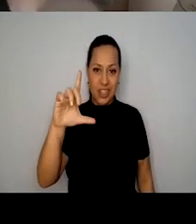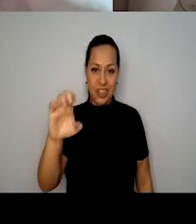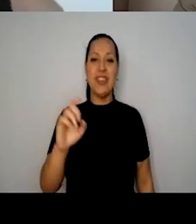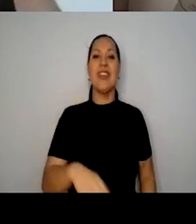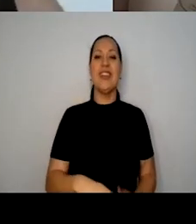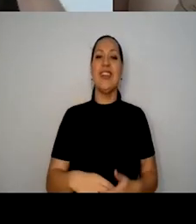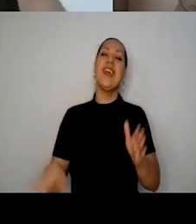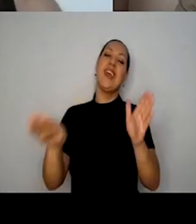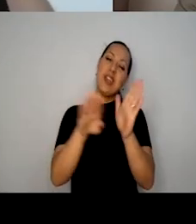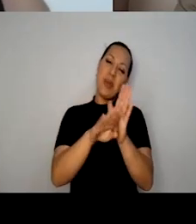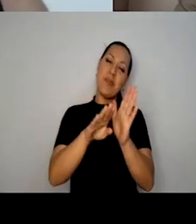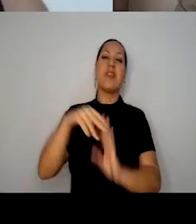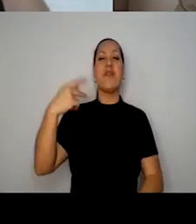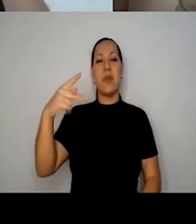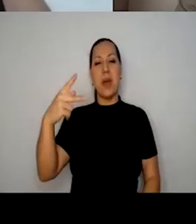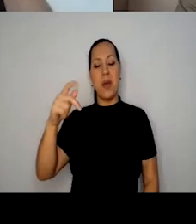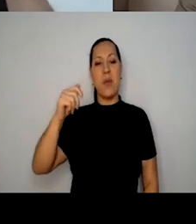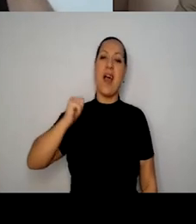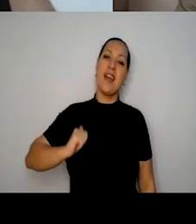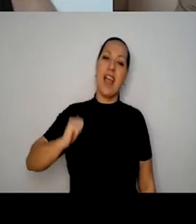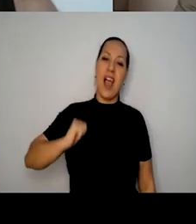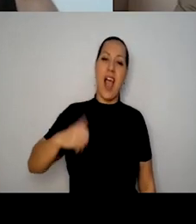mas foi uma viagem maravilhosa,